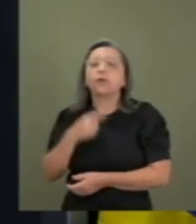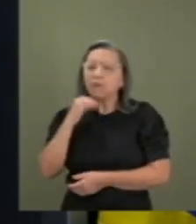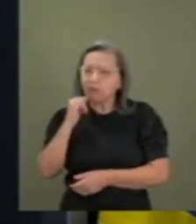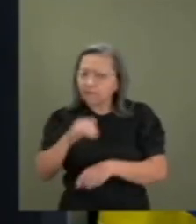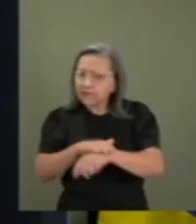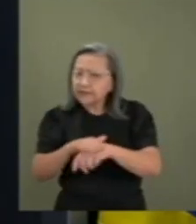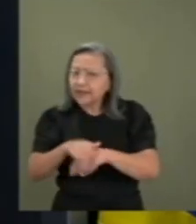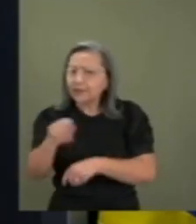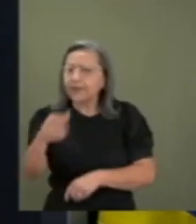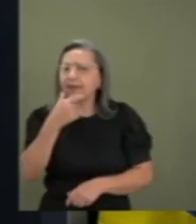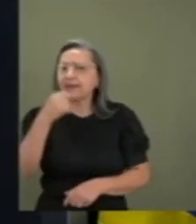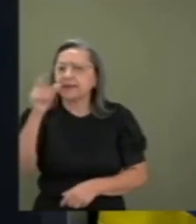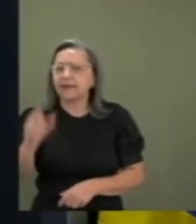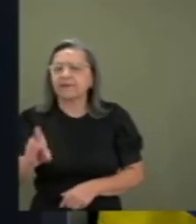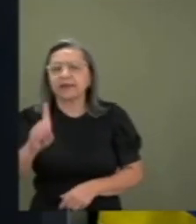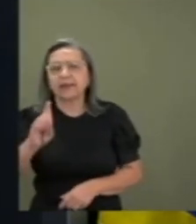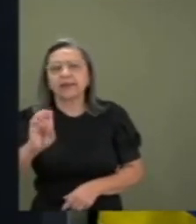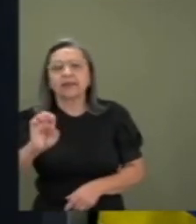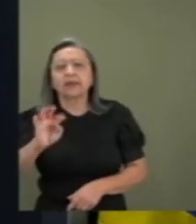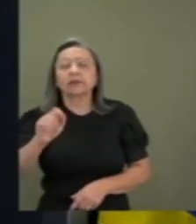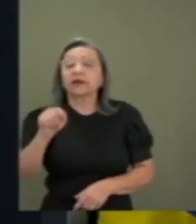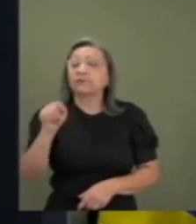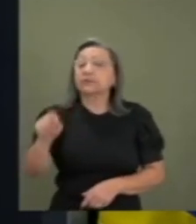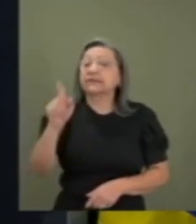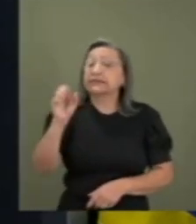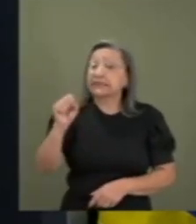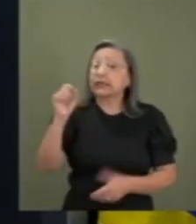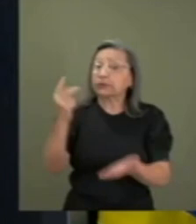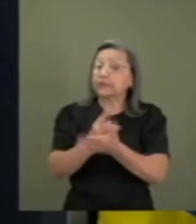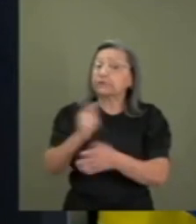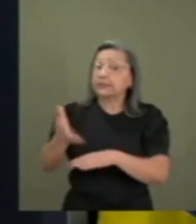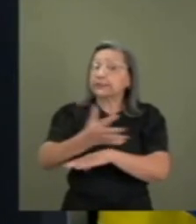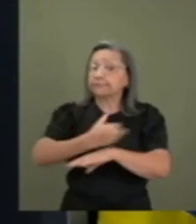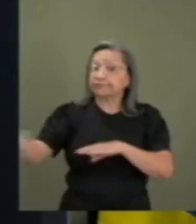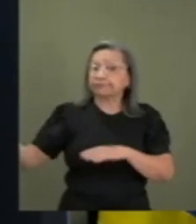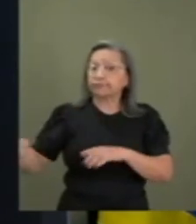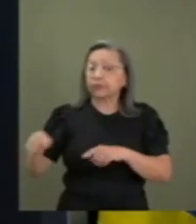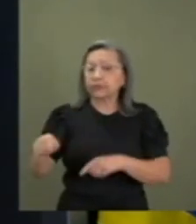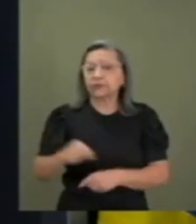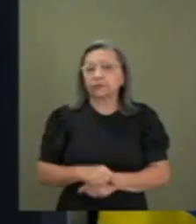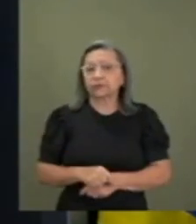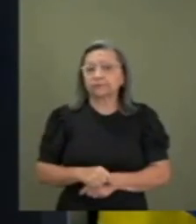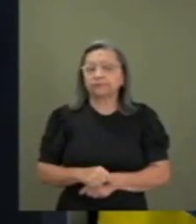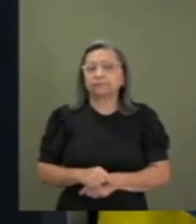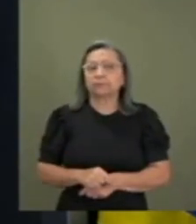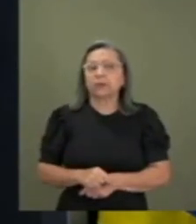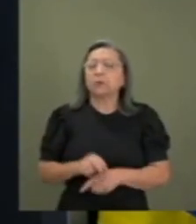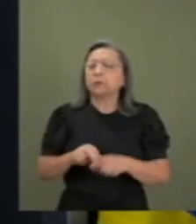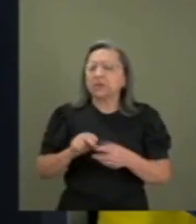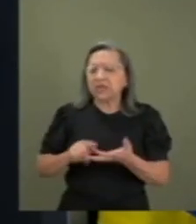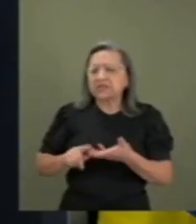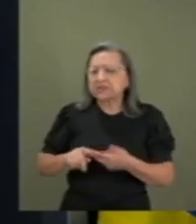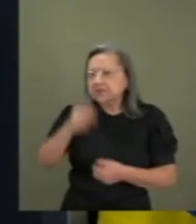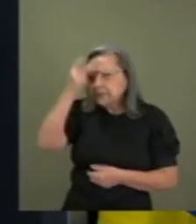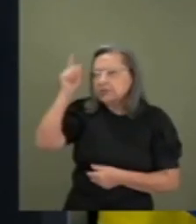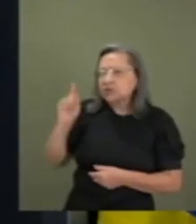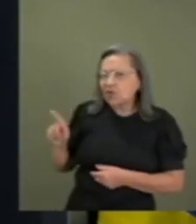presidente, eu disse, olha, o senhor sendo caçado por isso aí, do jeito, por essas pessoas,